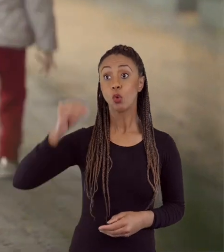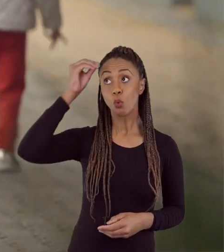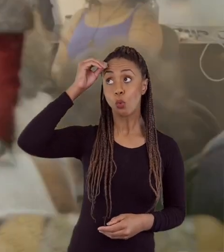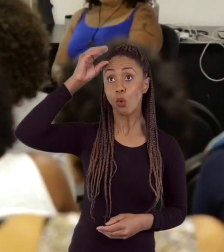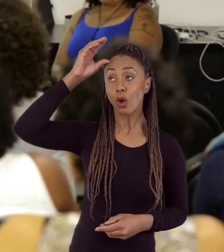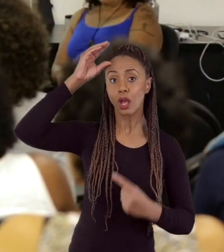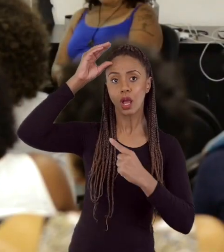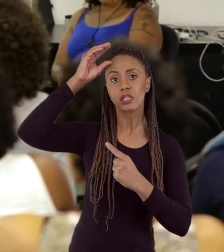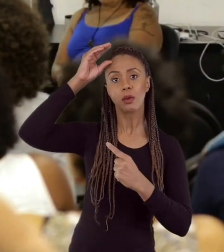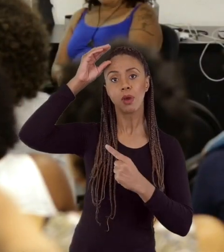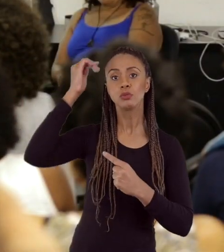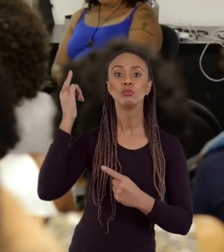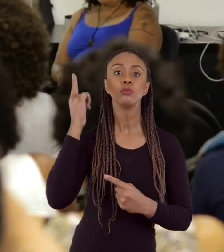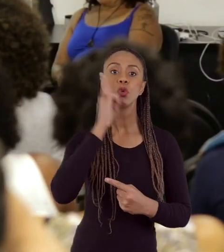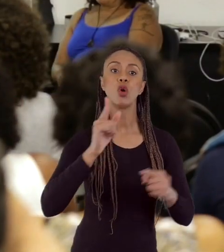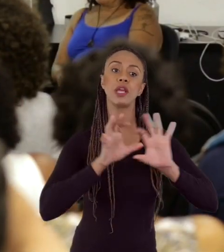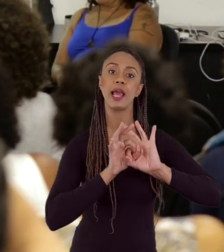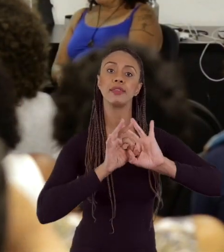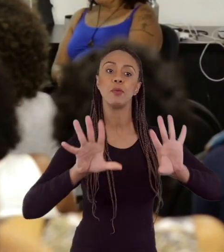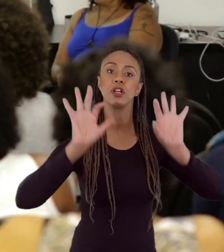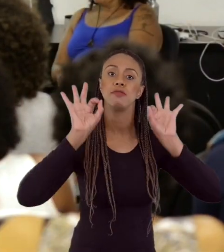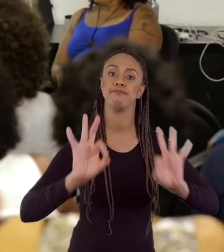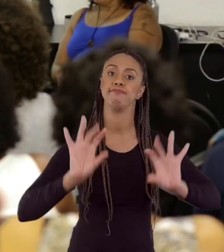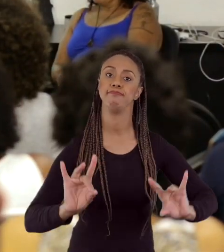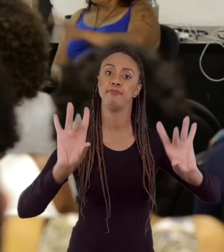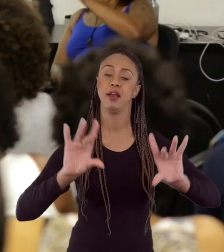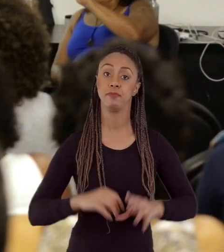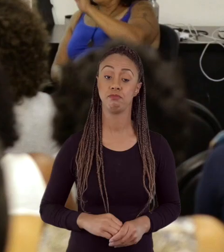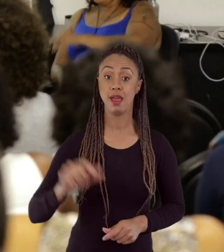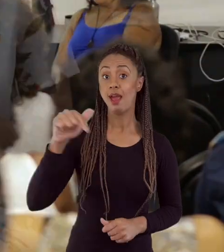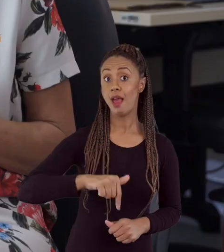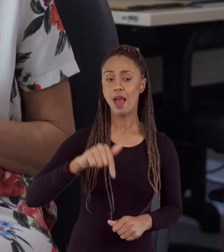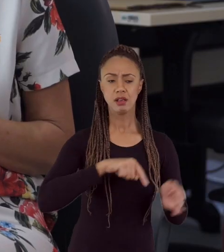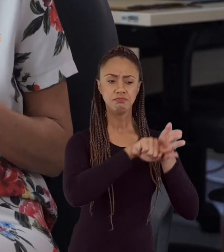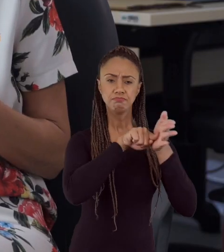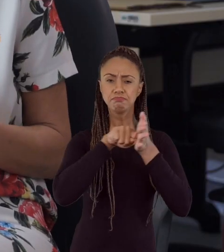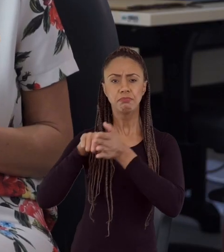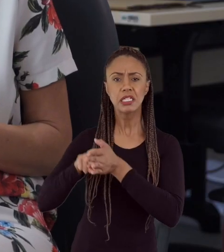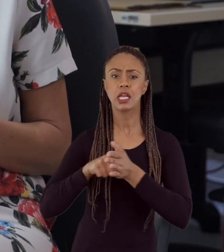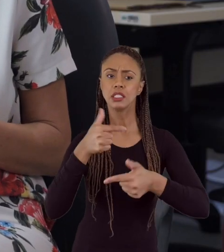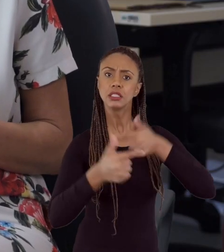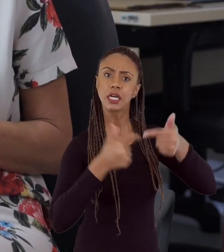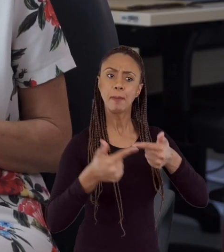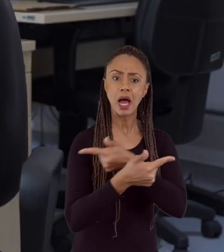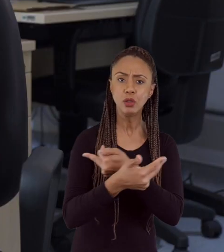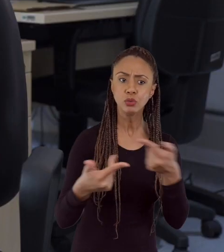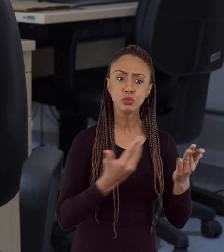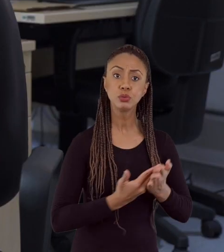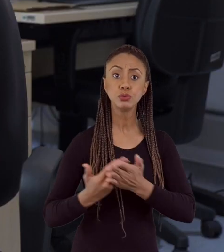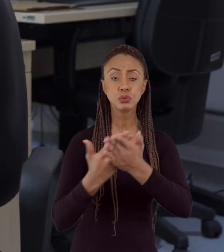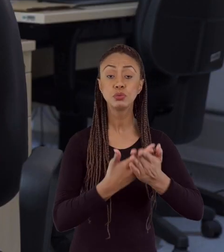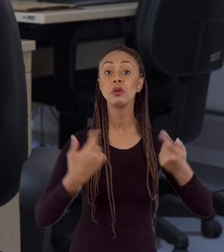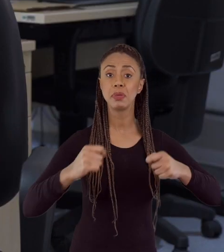importante para a estruturação e consolidação da democracia. E a gente tem buscado aqui, nas nossas pesquisas, nos nossos trabalhos, que